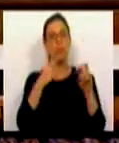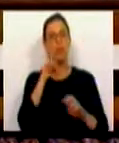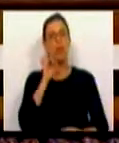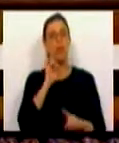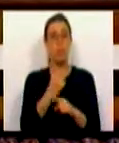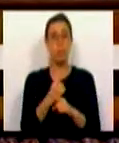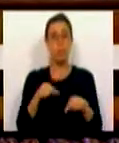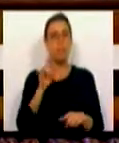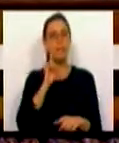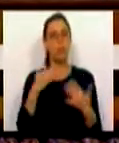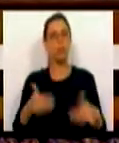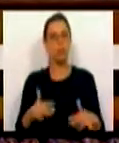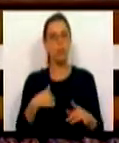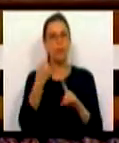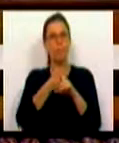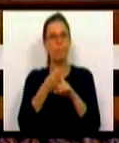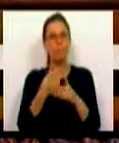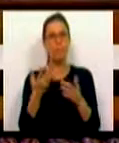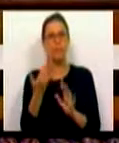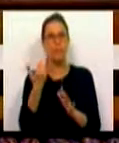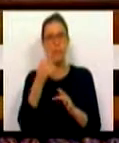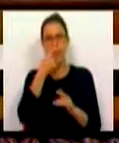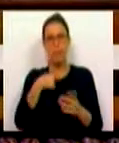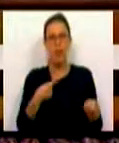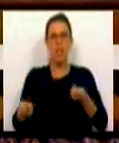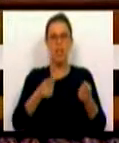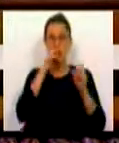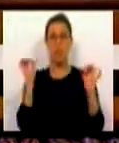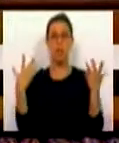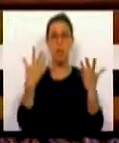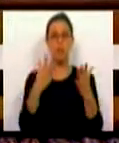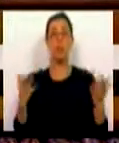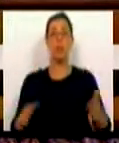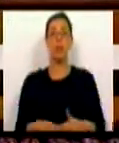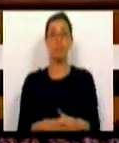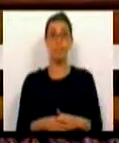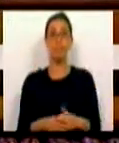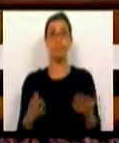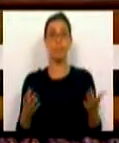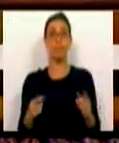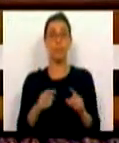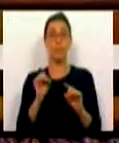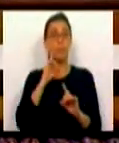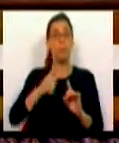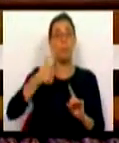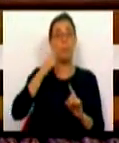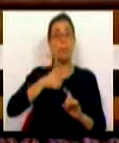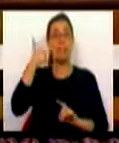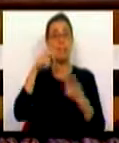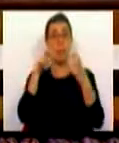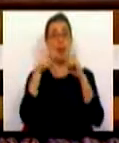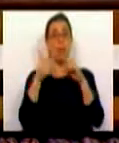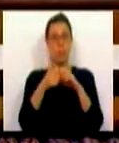importante como esta. Para combater a deficiente gestão da floresta, que é um, se não o principal problema,